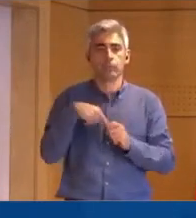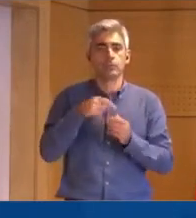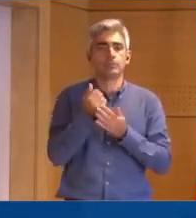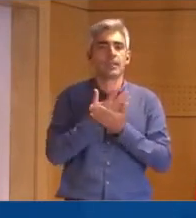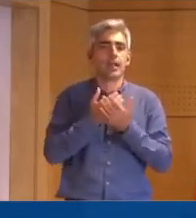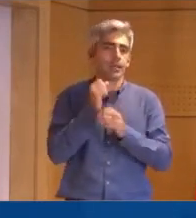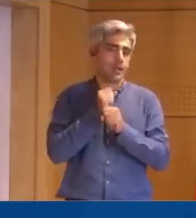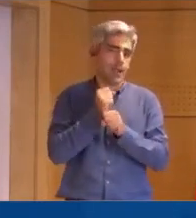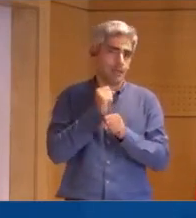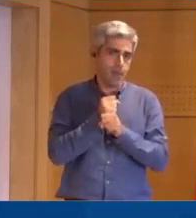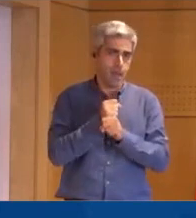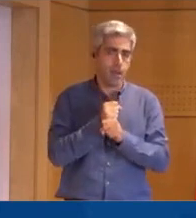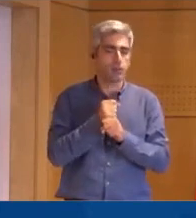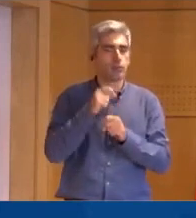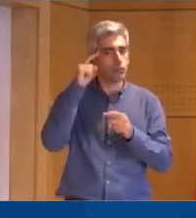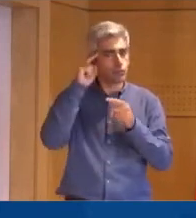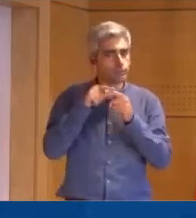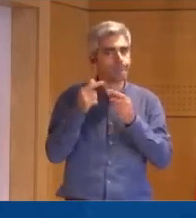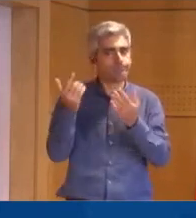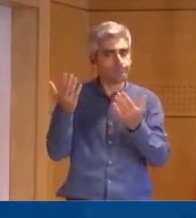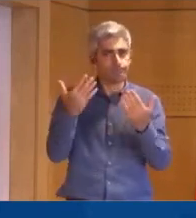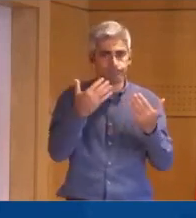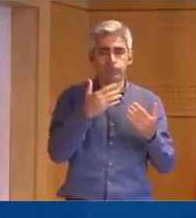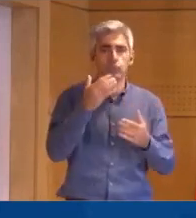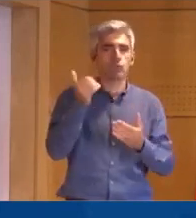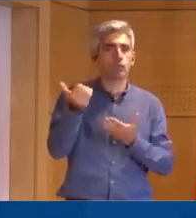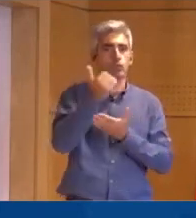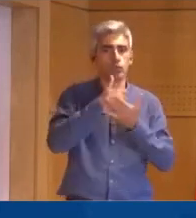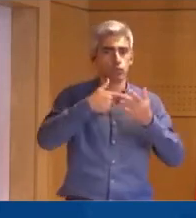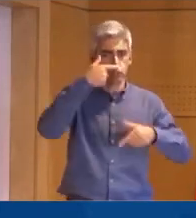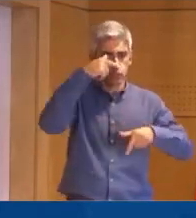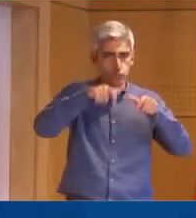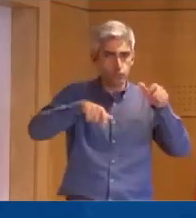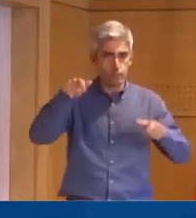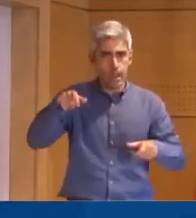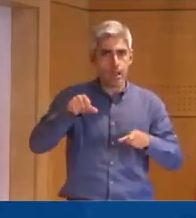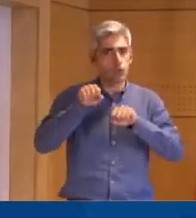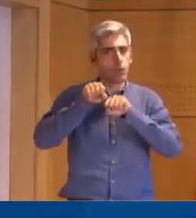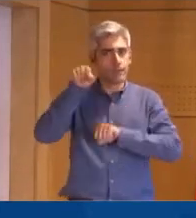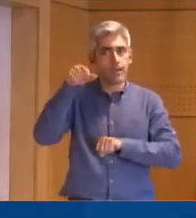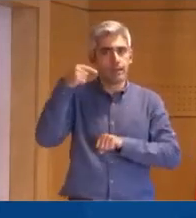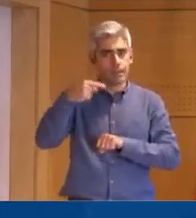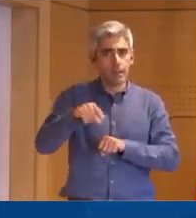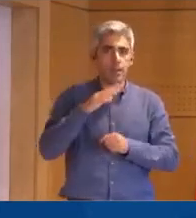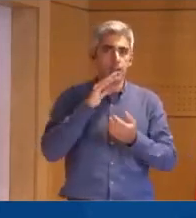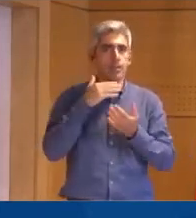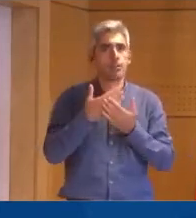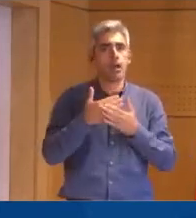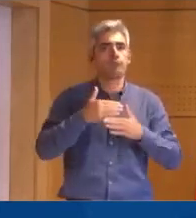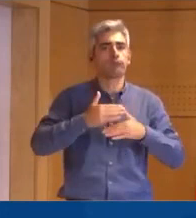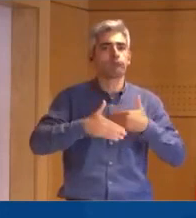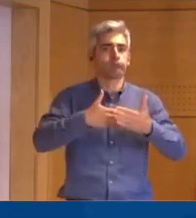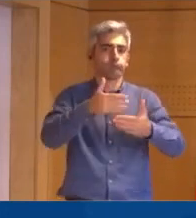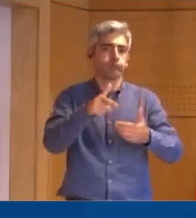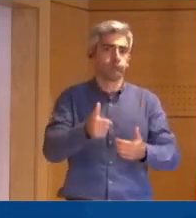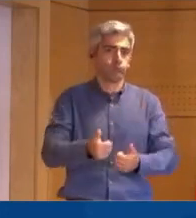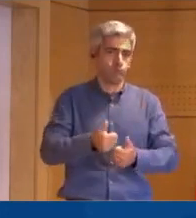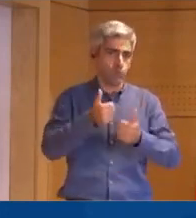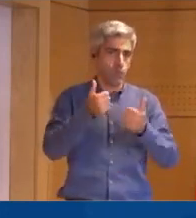mercado de trabalho, atraindo mais recursos humanos, recursos humanos também aos qualificados, que originam maior